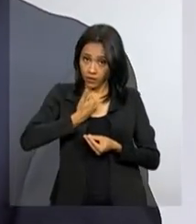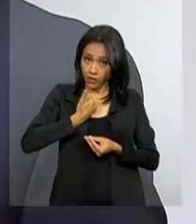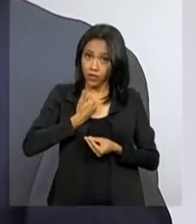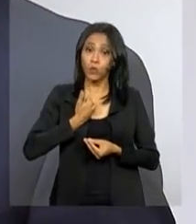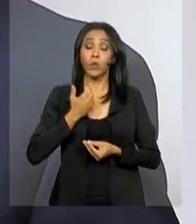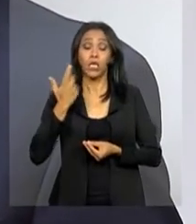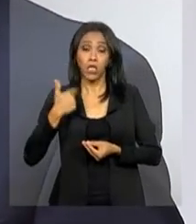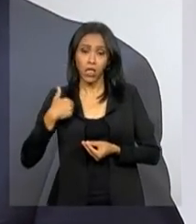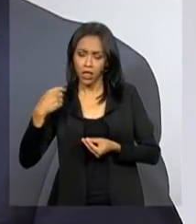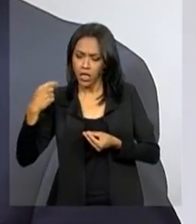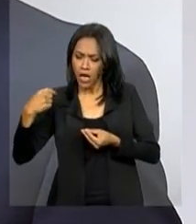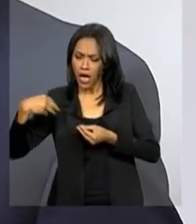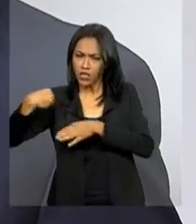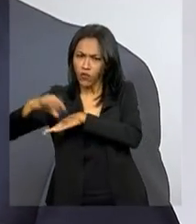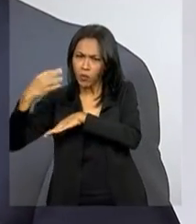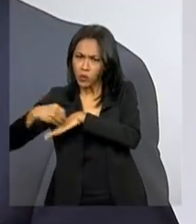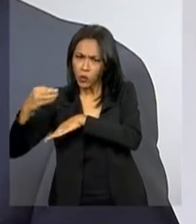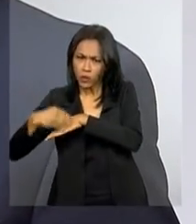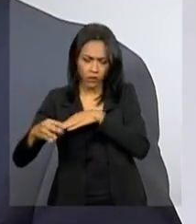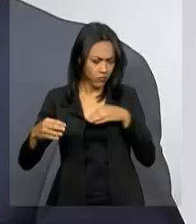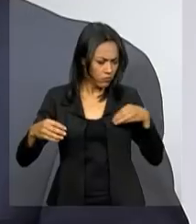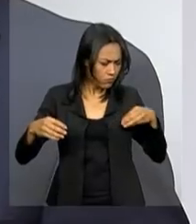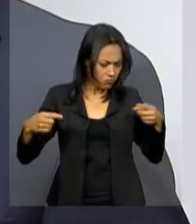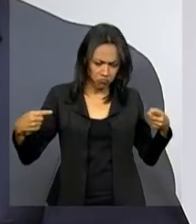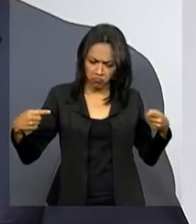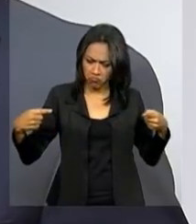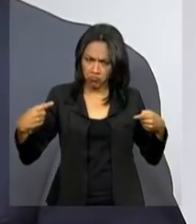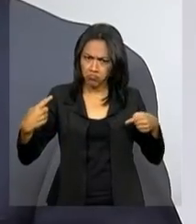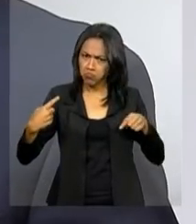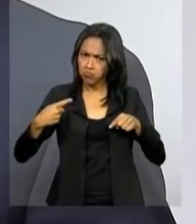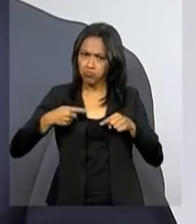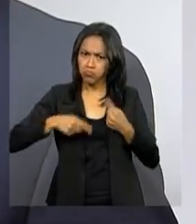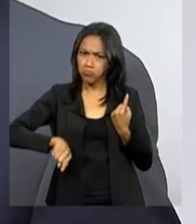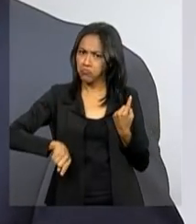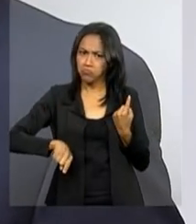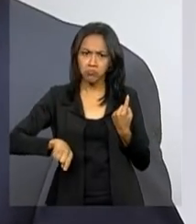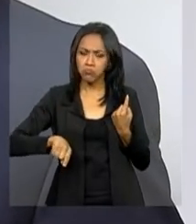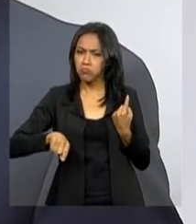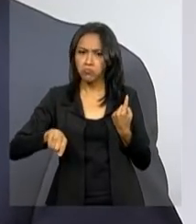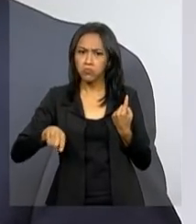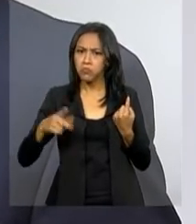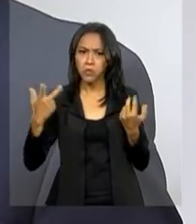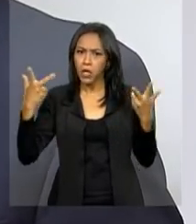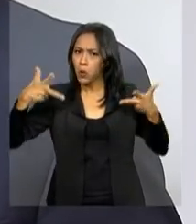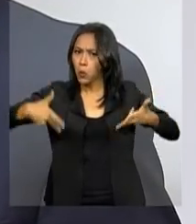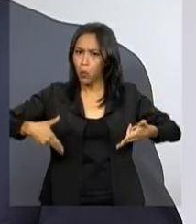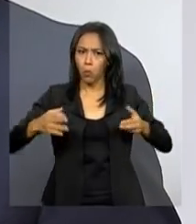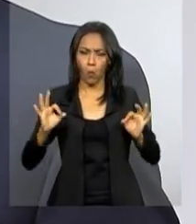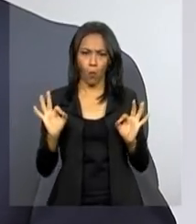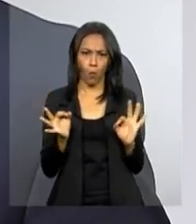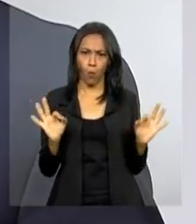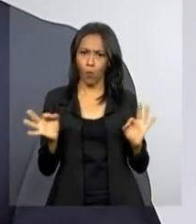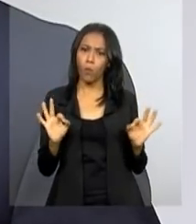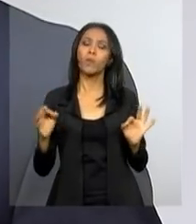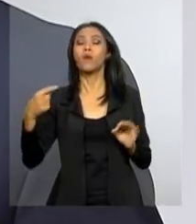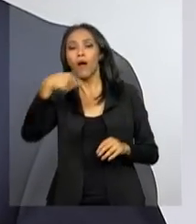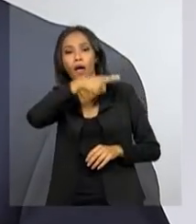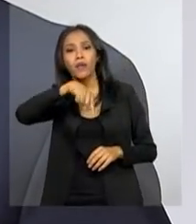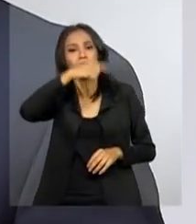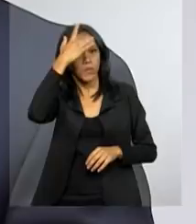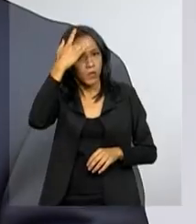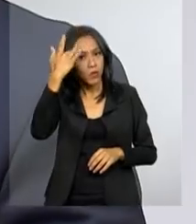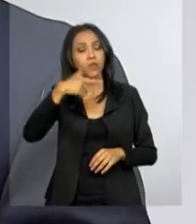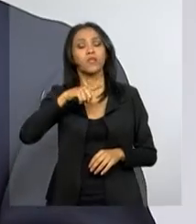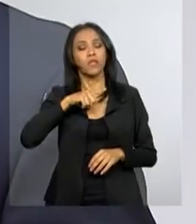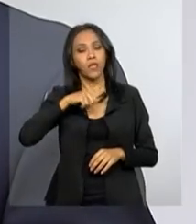batimentos, que os nossos sistemas identificaram uma aparente inconsistência nessa declaração. Essas pessoas, então, vão ter oportunidade,